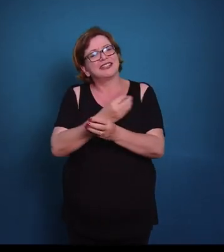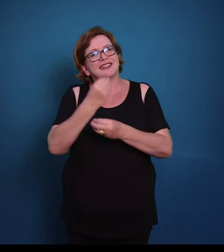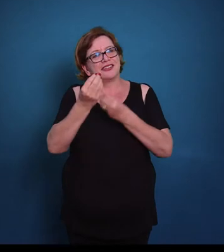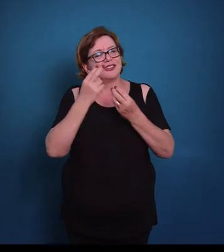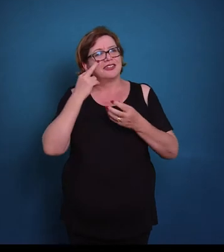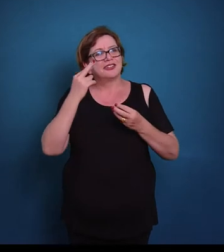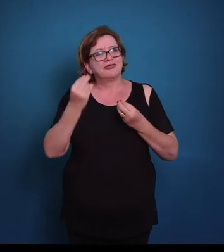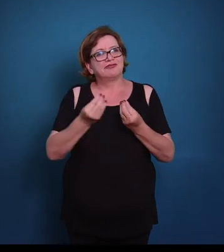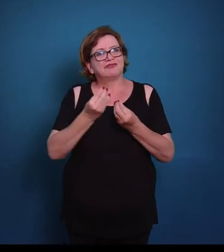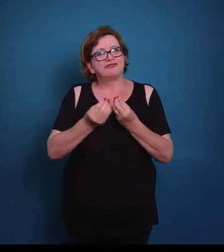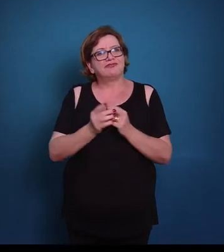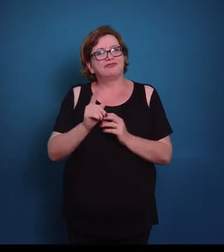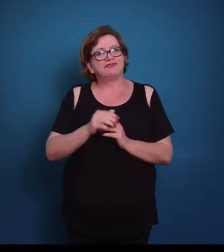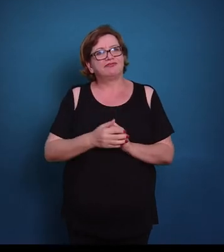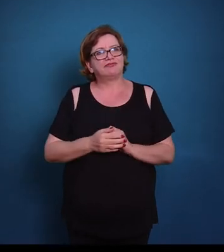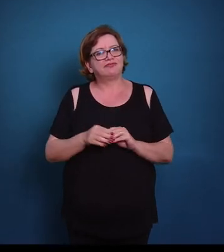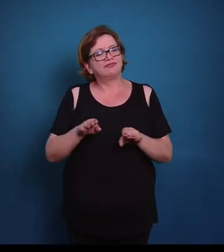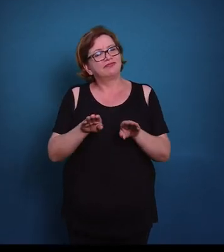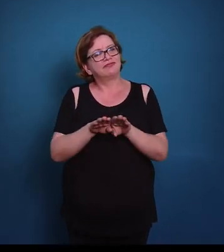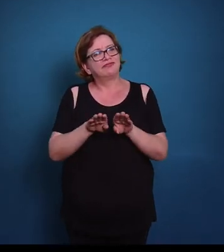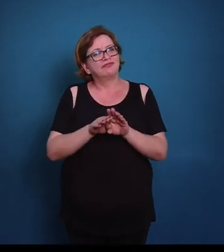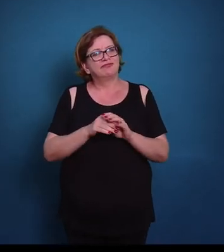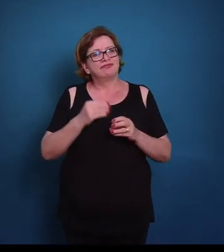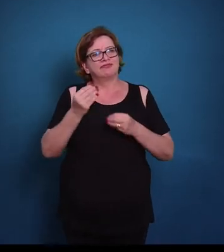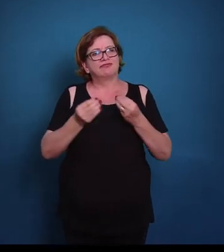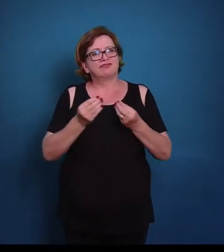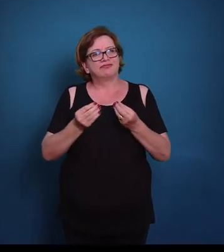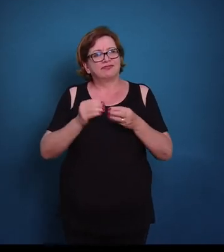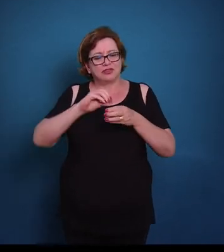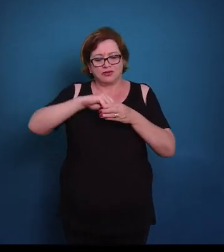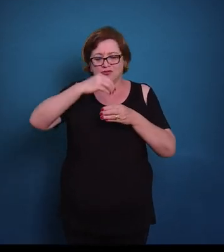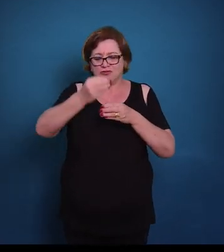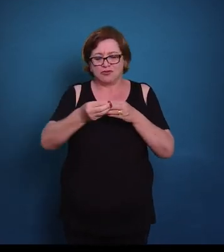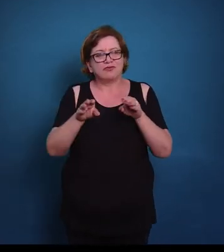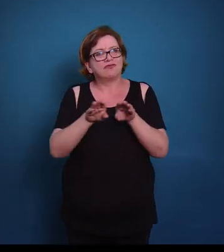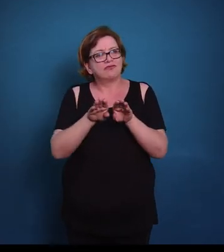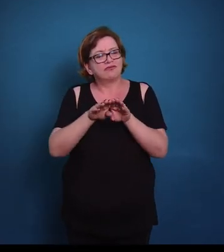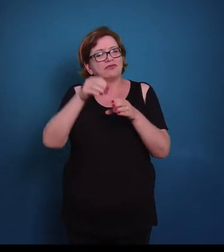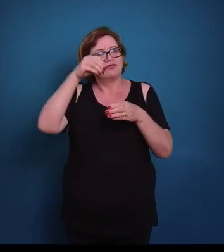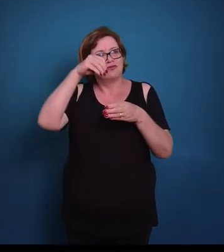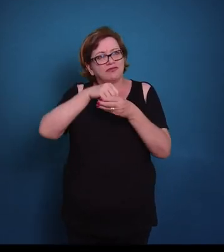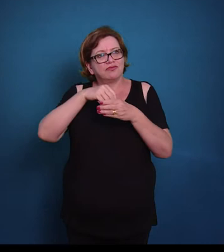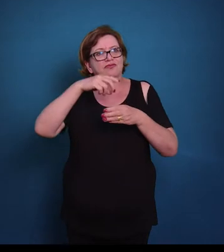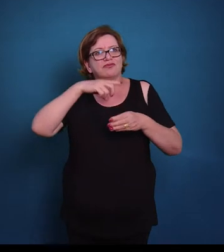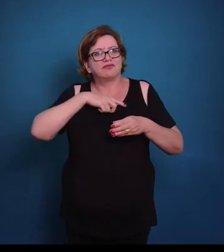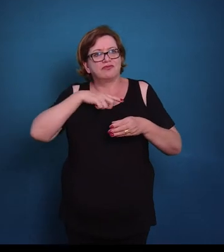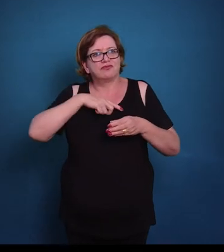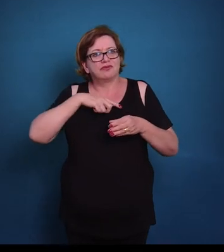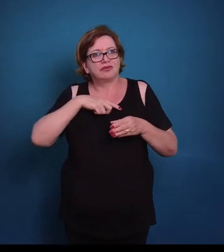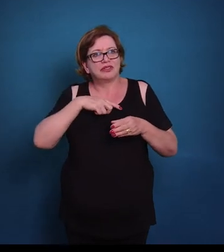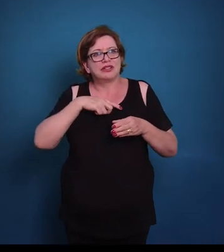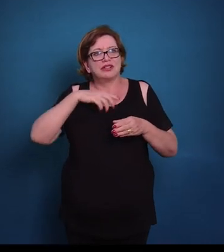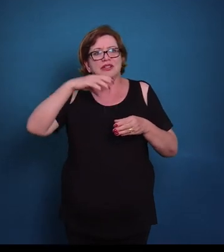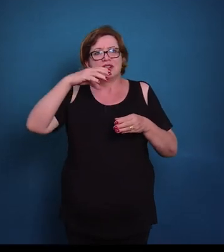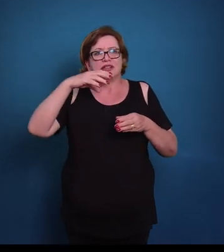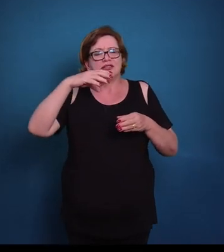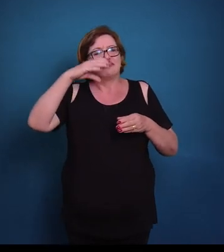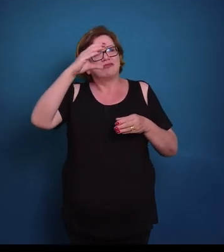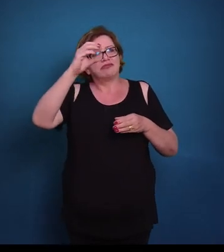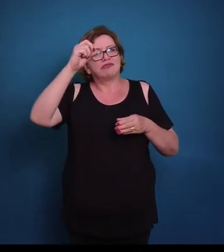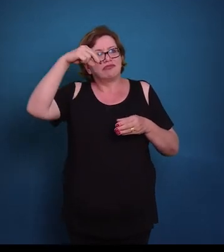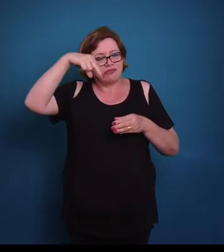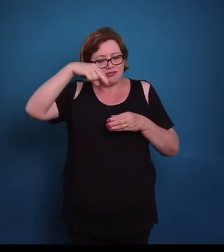interna do osso. Além disso, tanto exteriormente como interiormente, nós temos tecido conjuntivo revestindo esse osso.